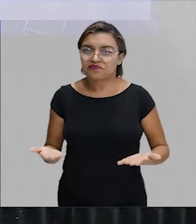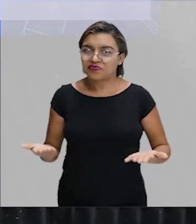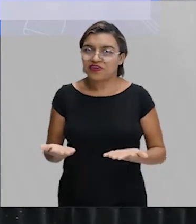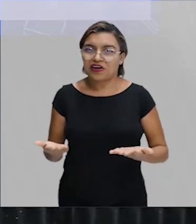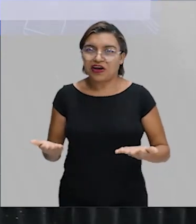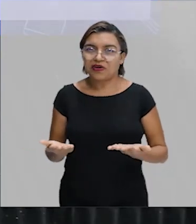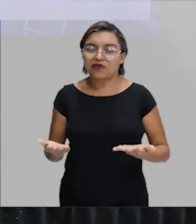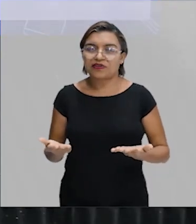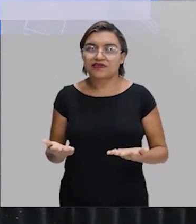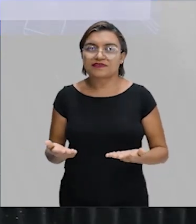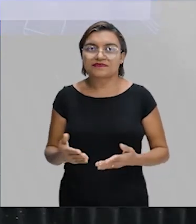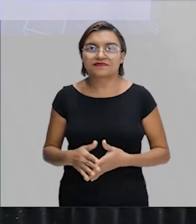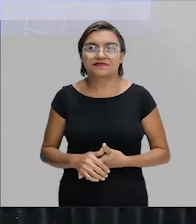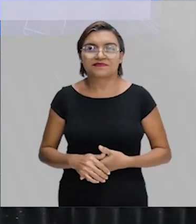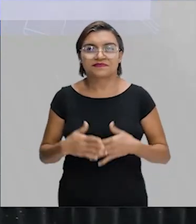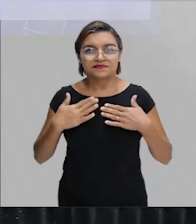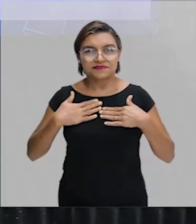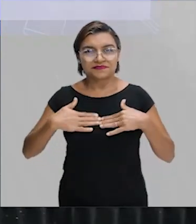mantrazinho básico.